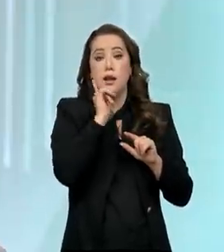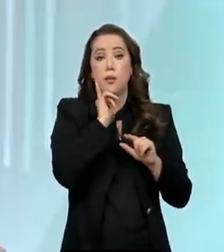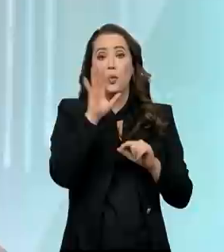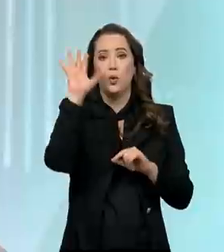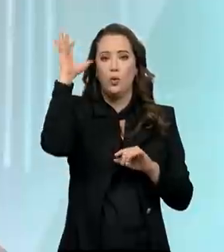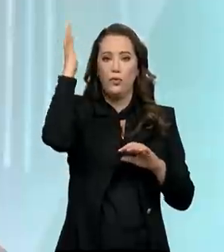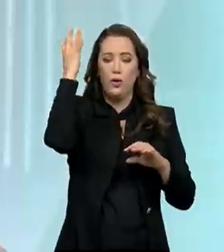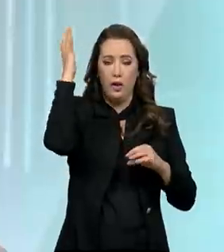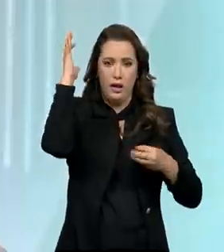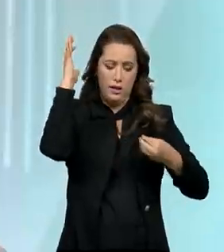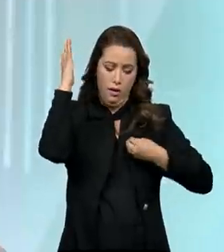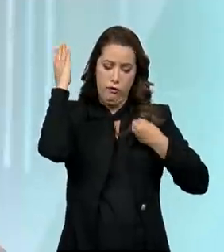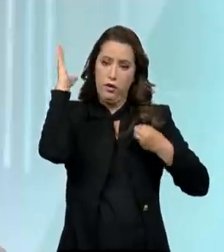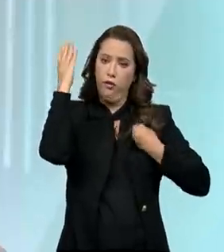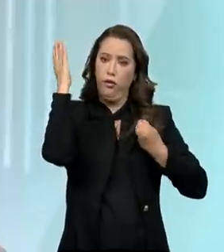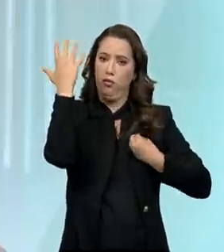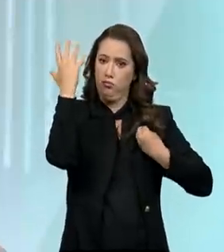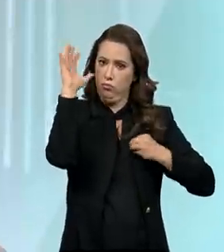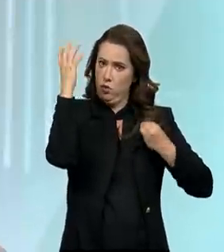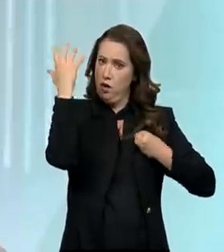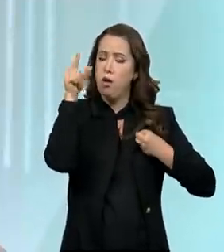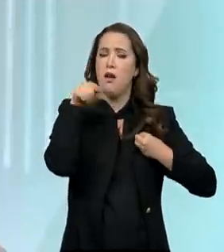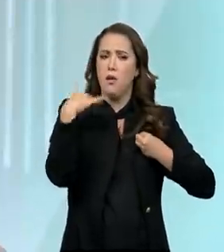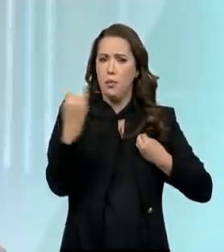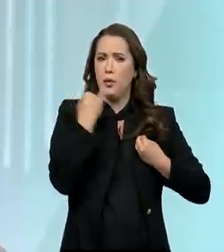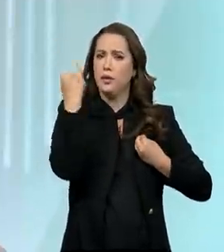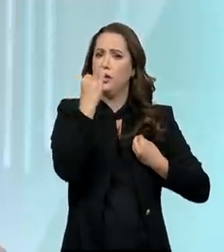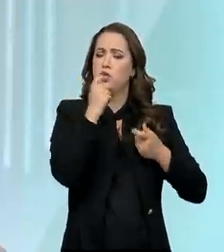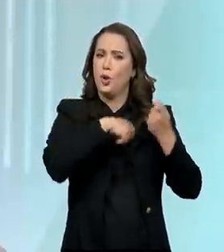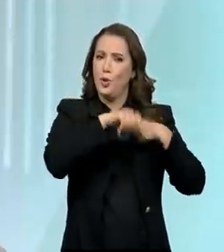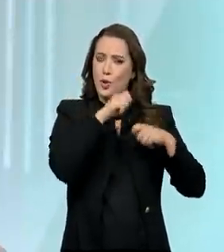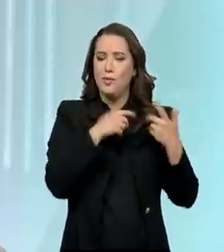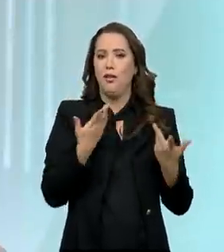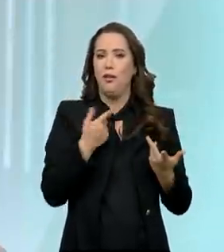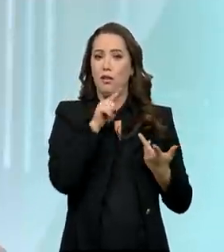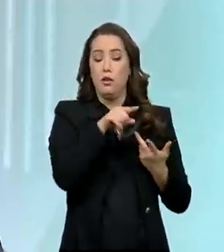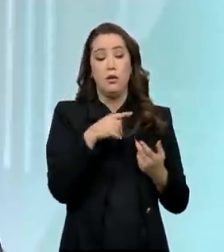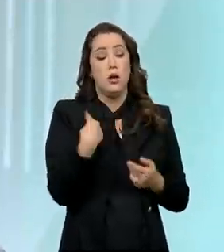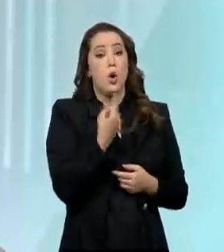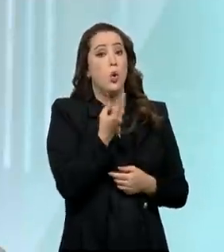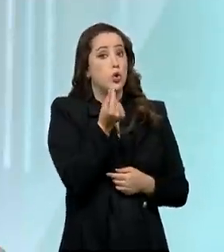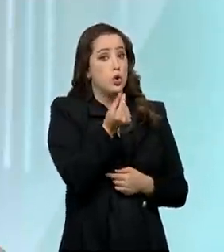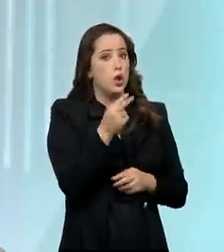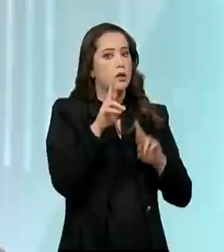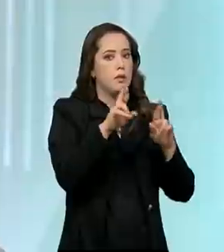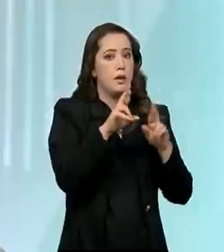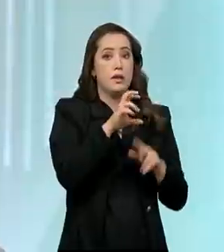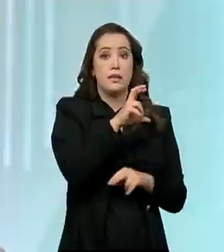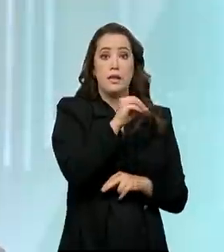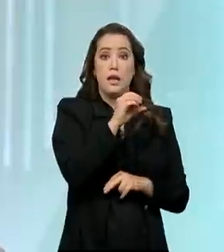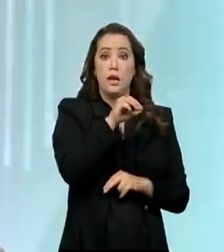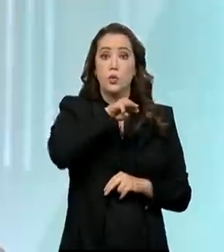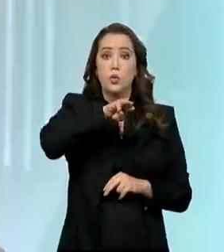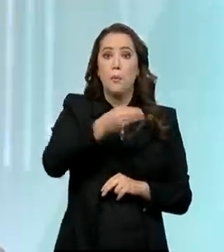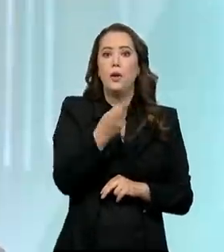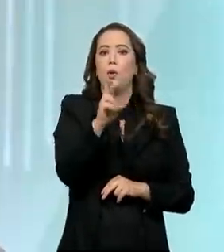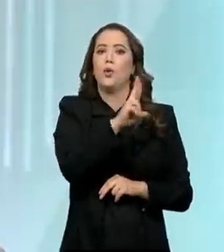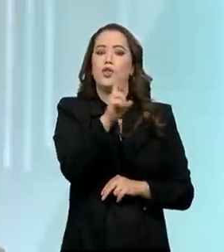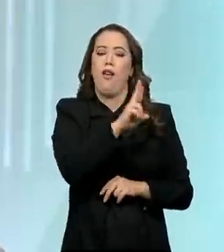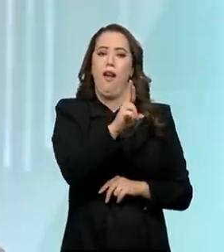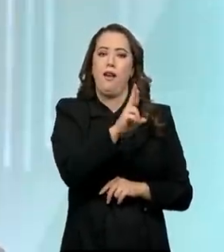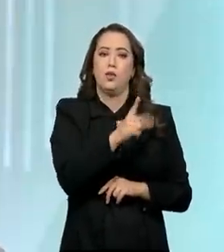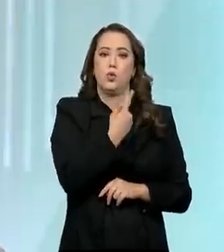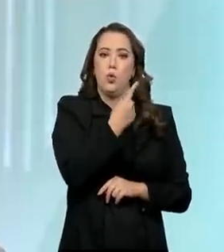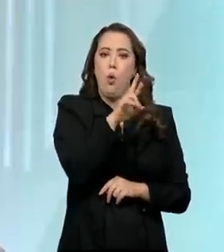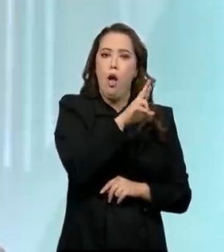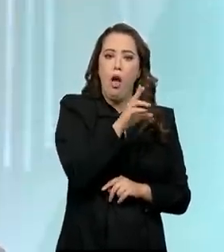nova economia verde. A gente vai mobilizar 500 milhões de reais. Para cada um real do BNDES, a empresa coloca